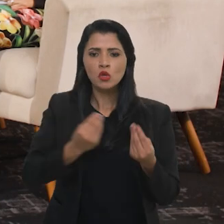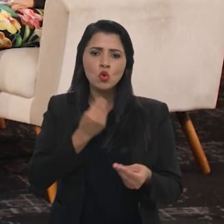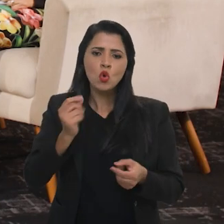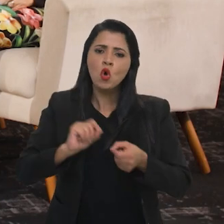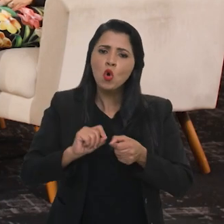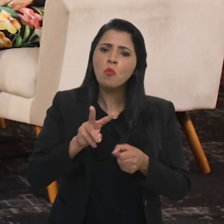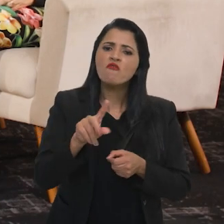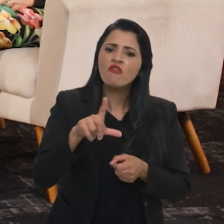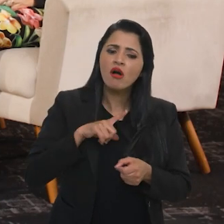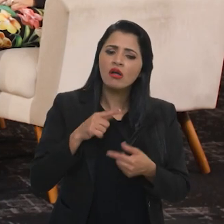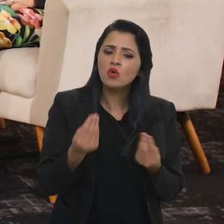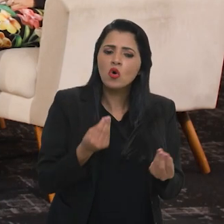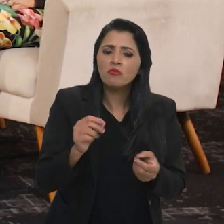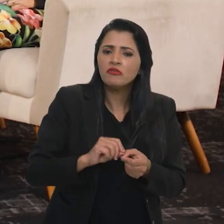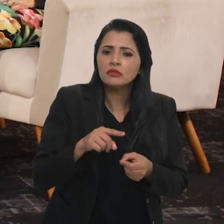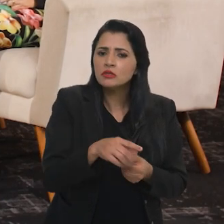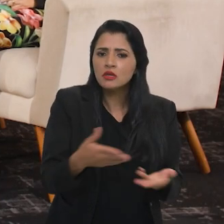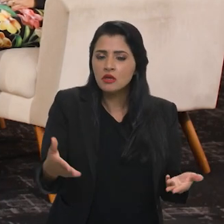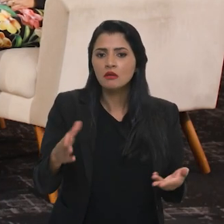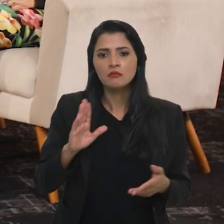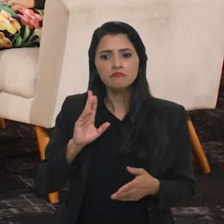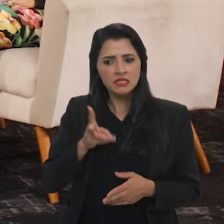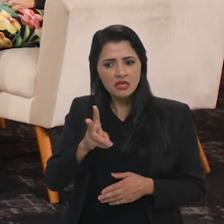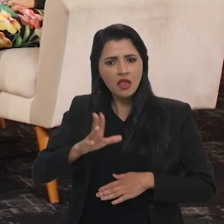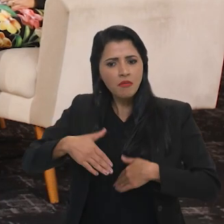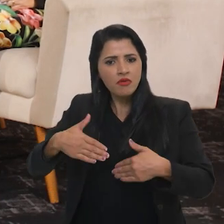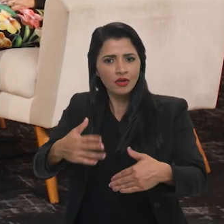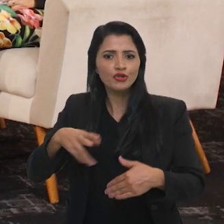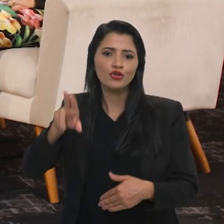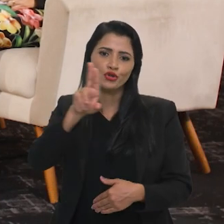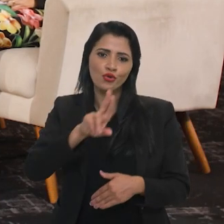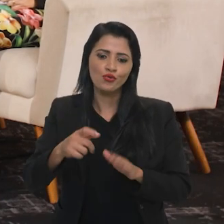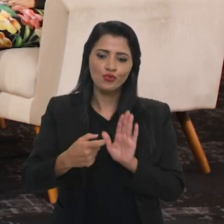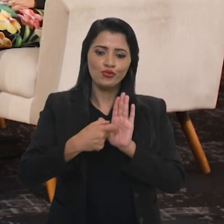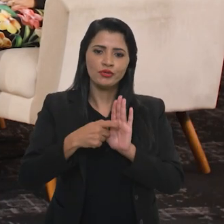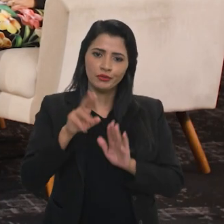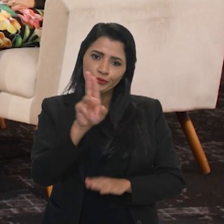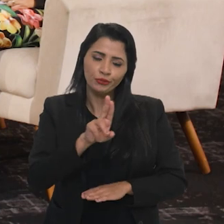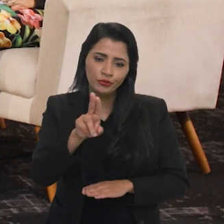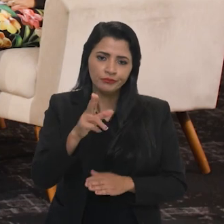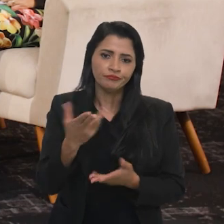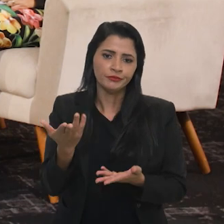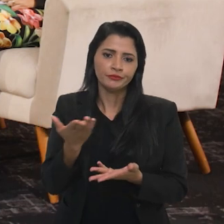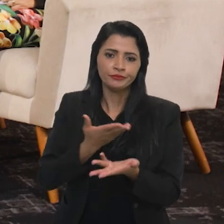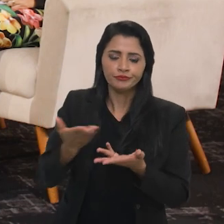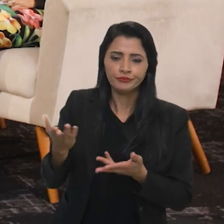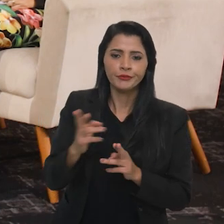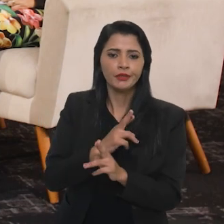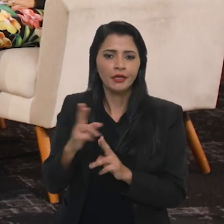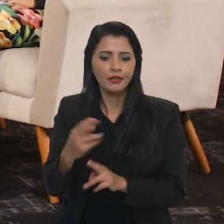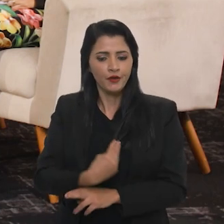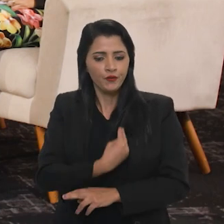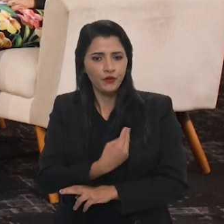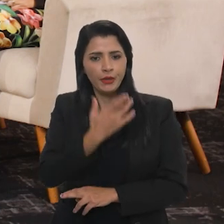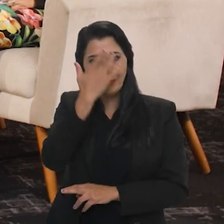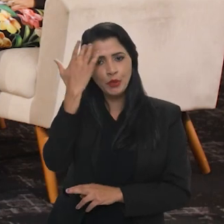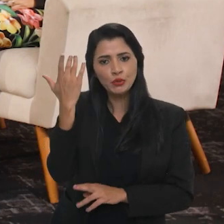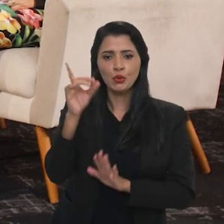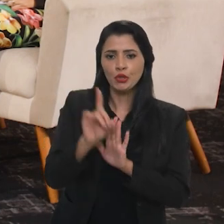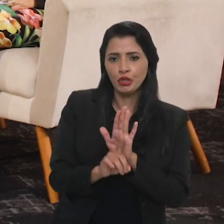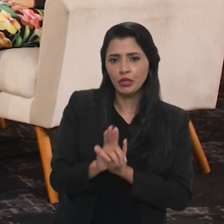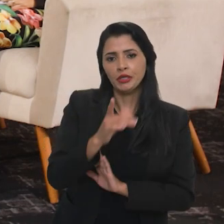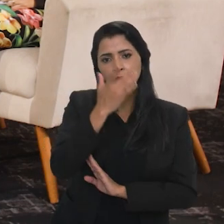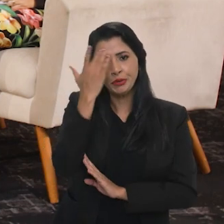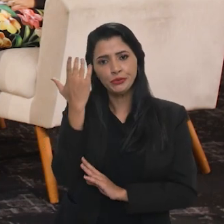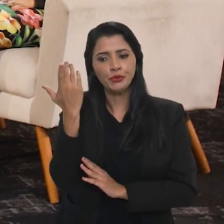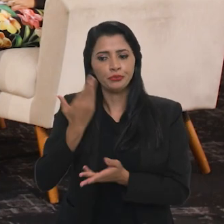como que você vai trabalhar com isso, porque cada vez mais a gente está usando inteligência artificial para questões relacionadas à vida das pessoas, relacionadas